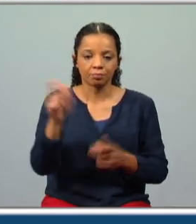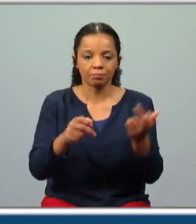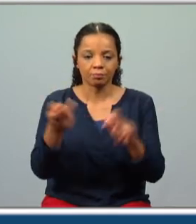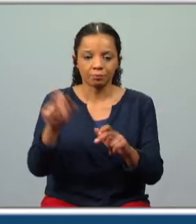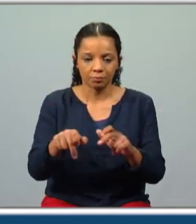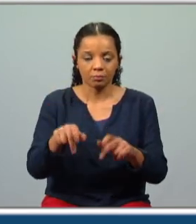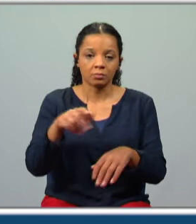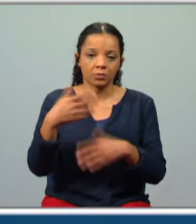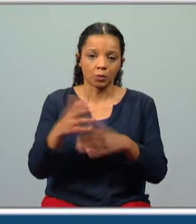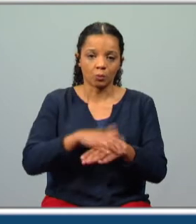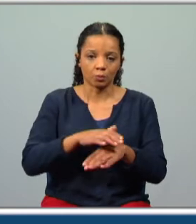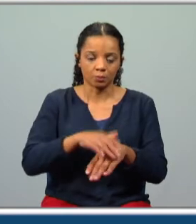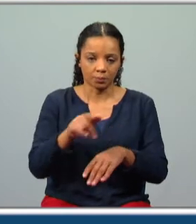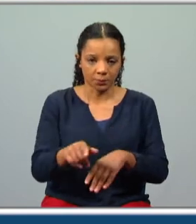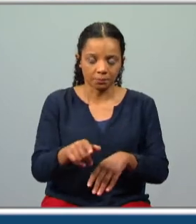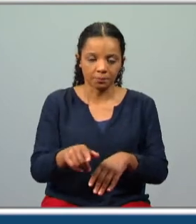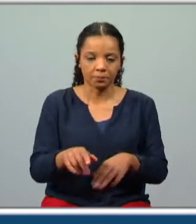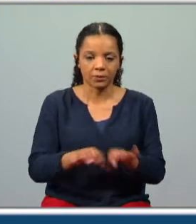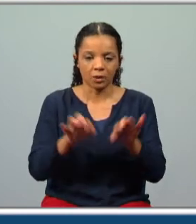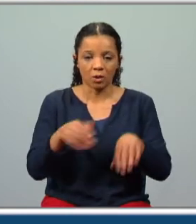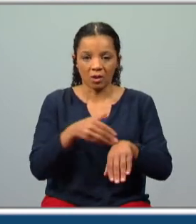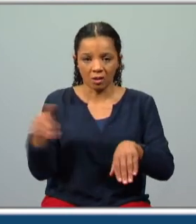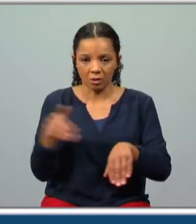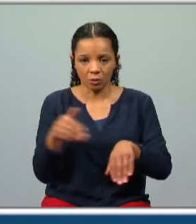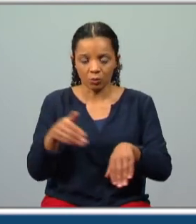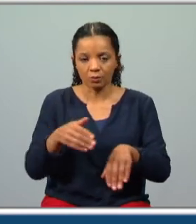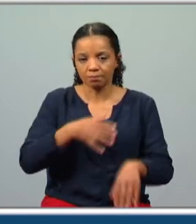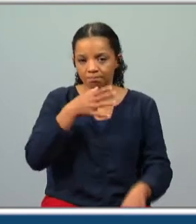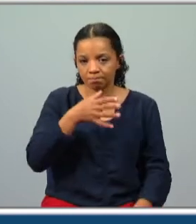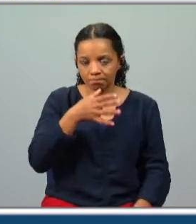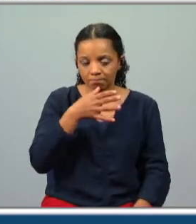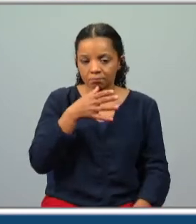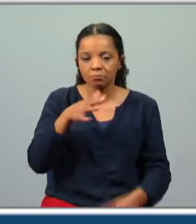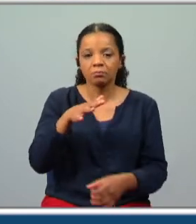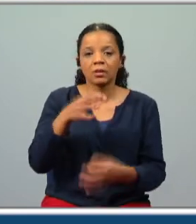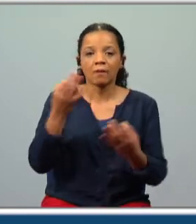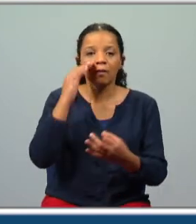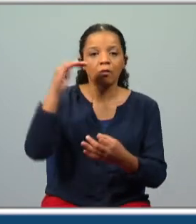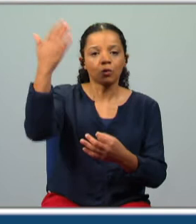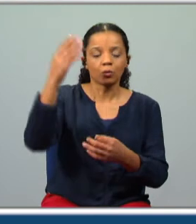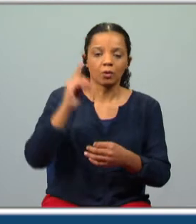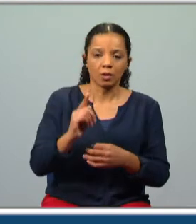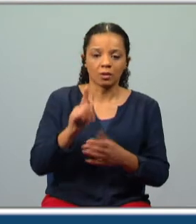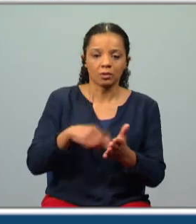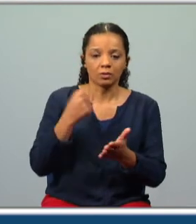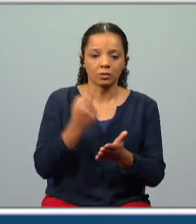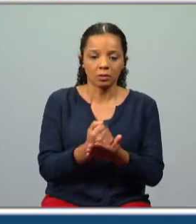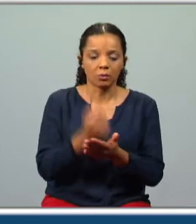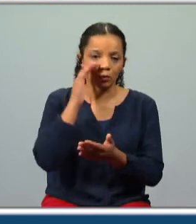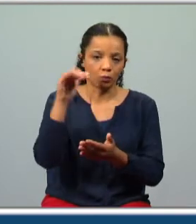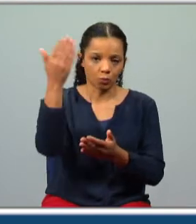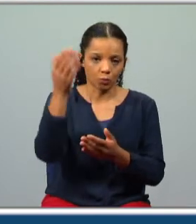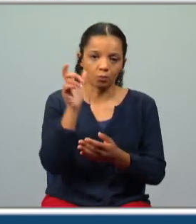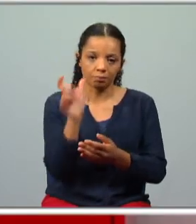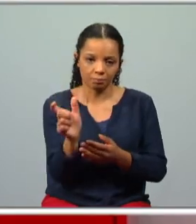e por isso como nesta altura em que ele os vai referir eles são acontecimentos futuros vai ser usado sempre o tempo futuro